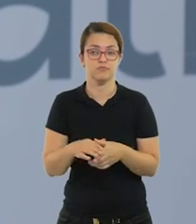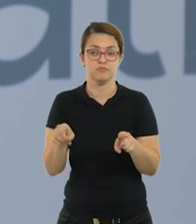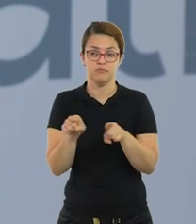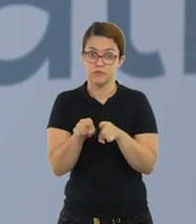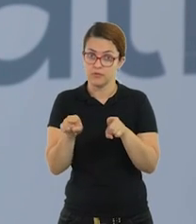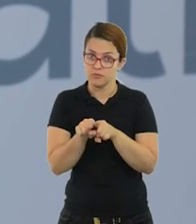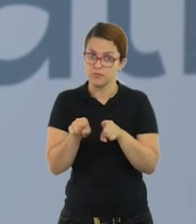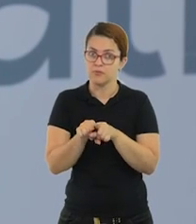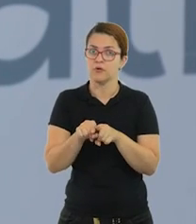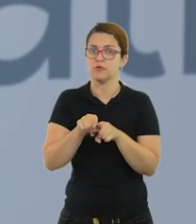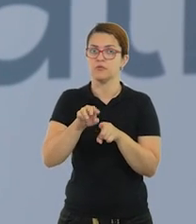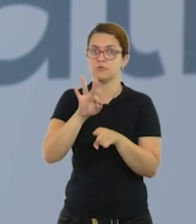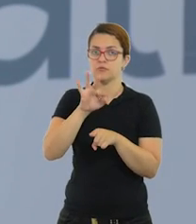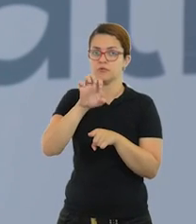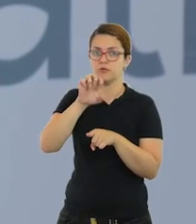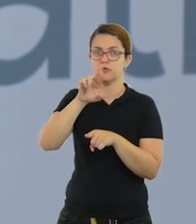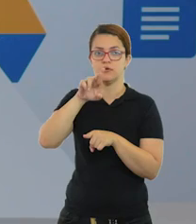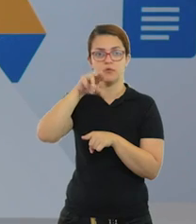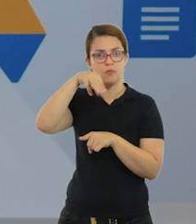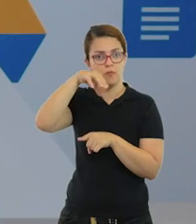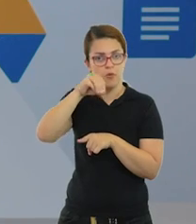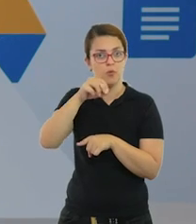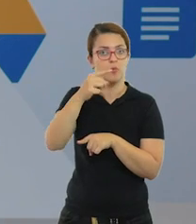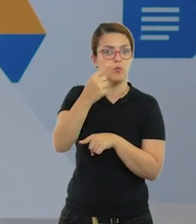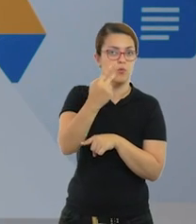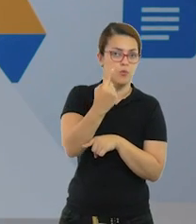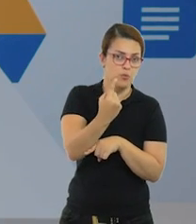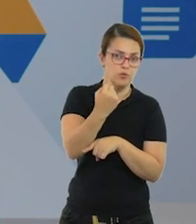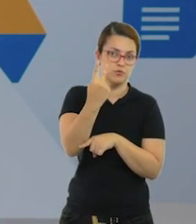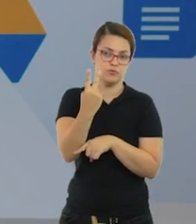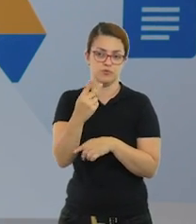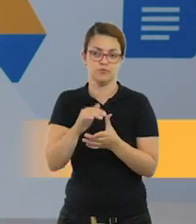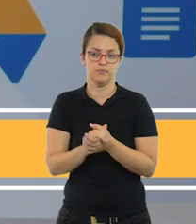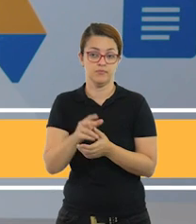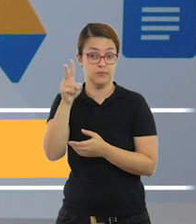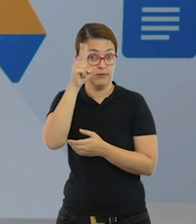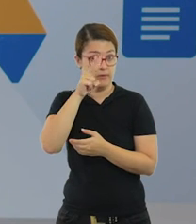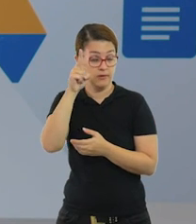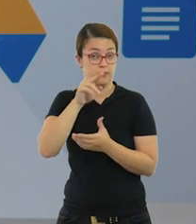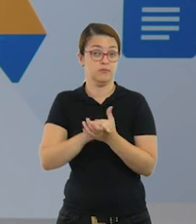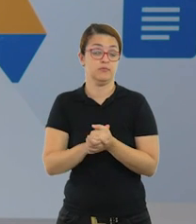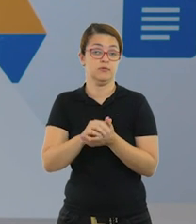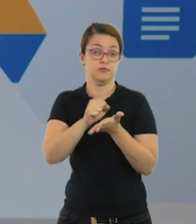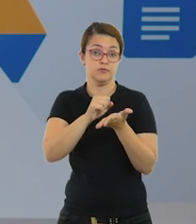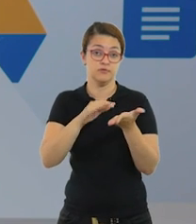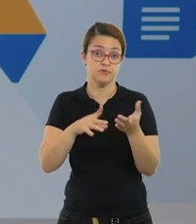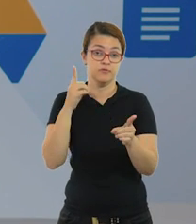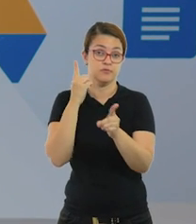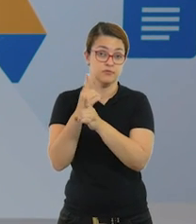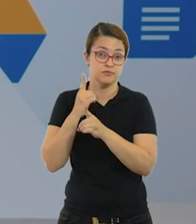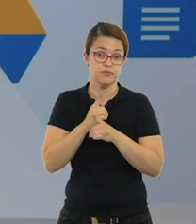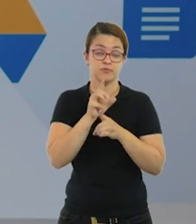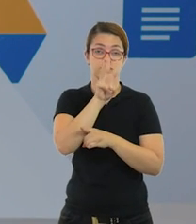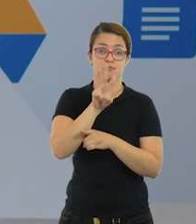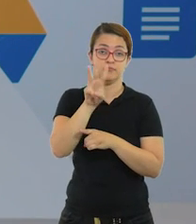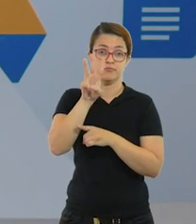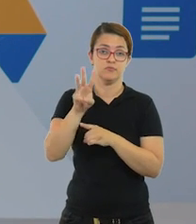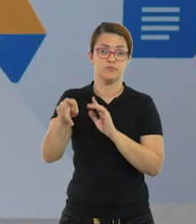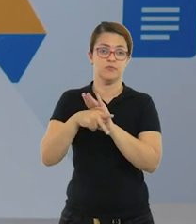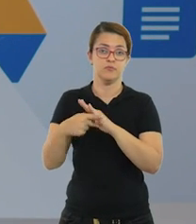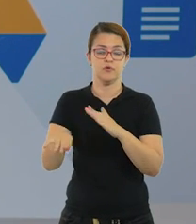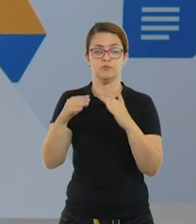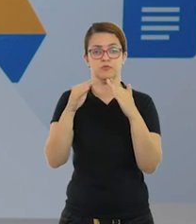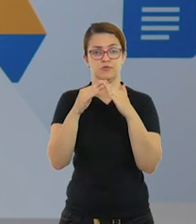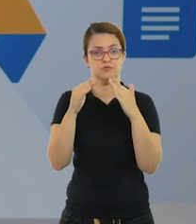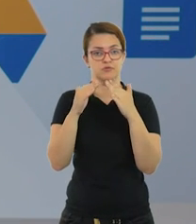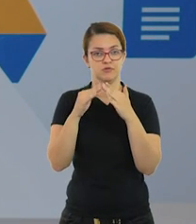para serem trabalhadas com os dois termos. E não se esqueçam, essas atividades vocês vão encontrar no link Lição